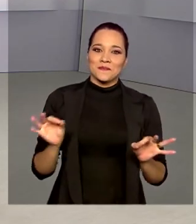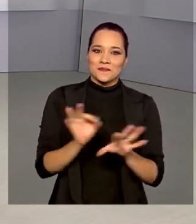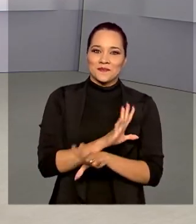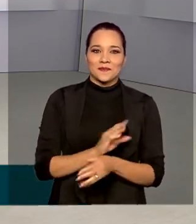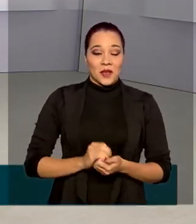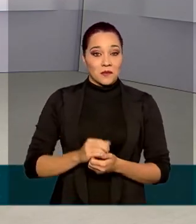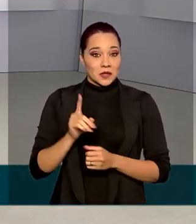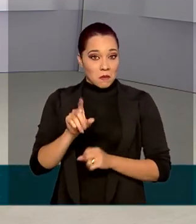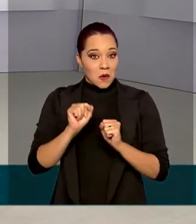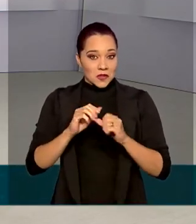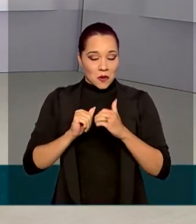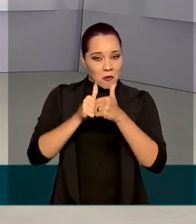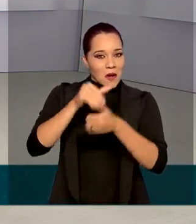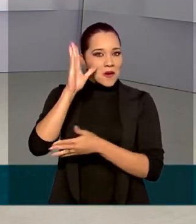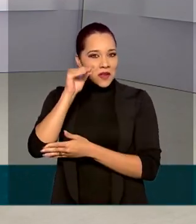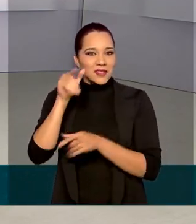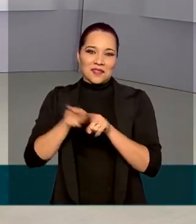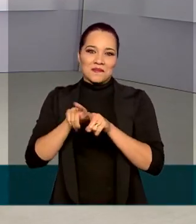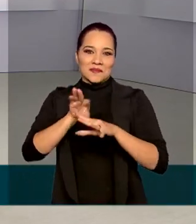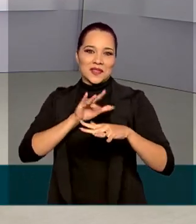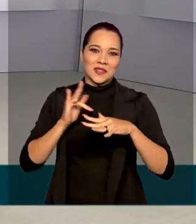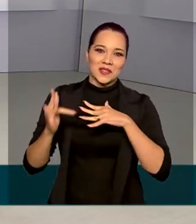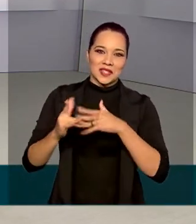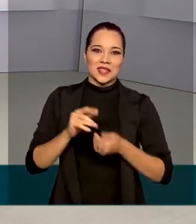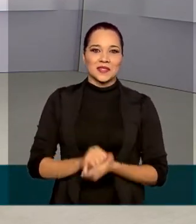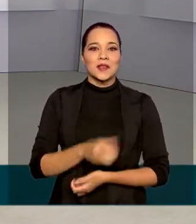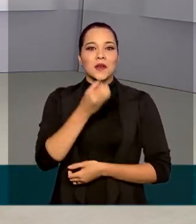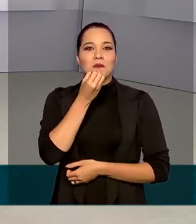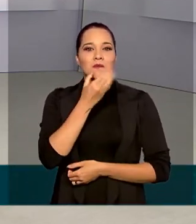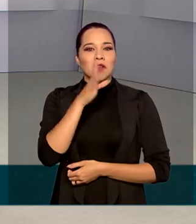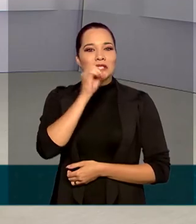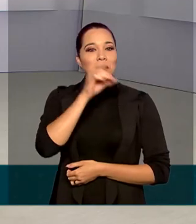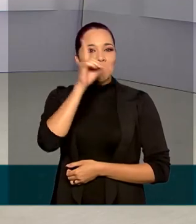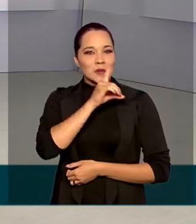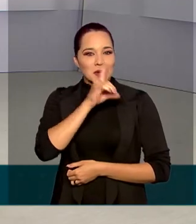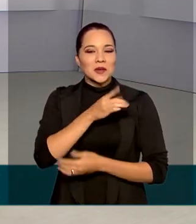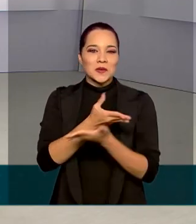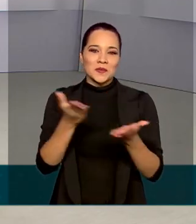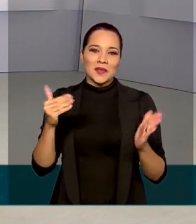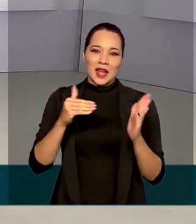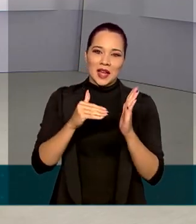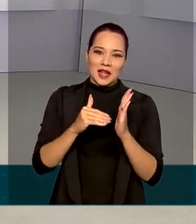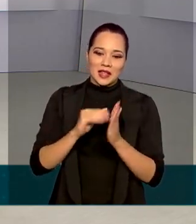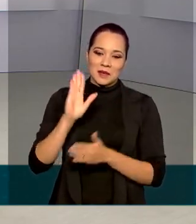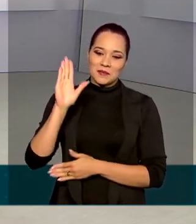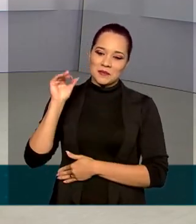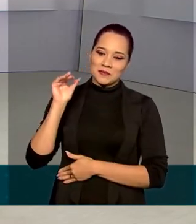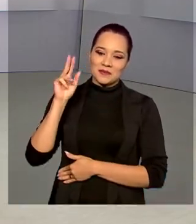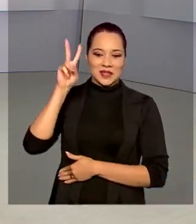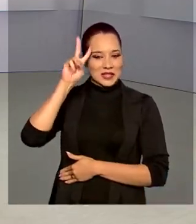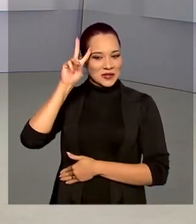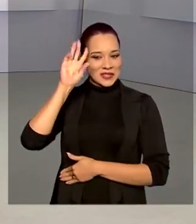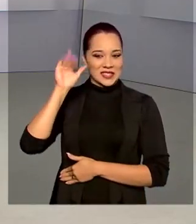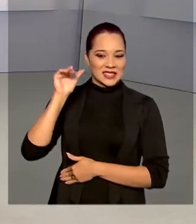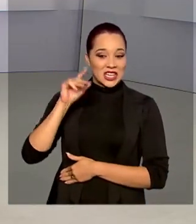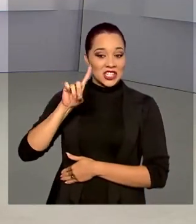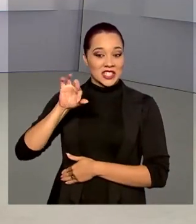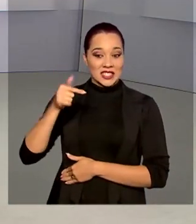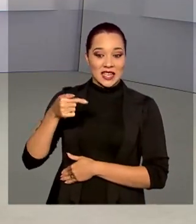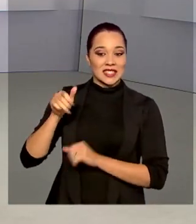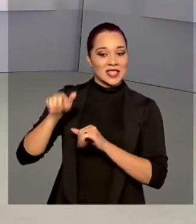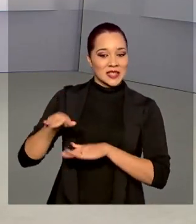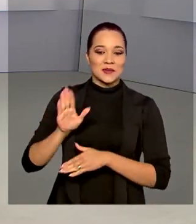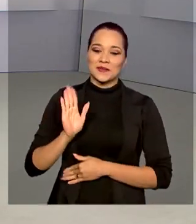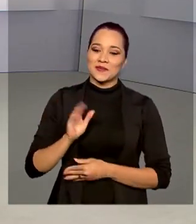aqui. Você pode nos acompanhar também pelas redes sociais. Um bom final de semana e até segunda-feira, então, dia 7 de